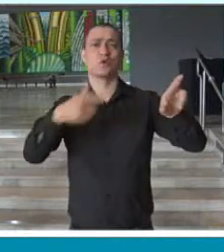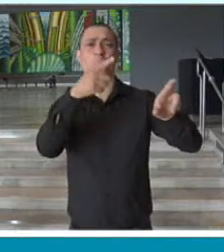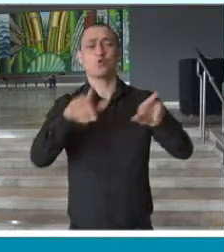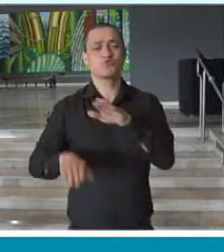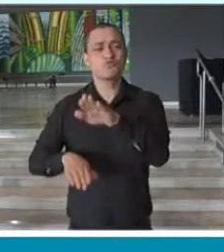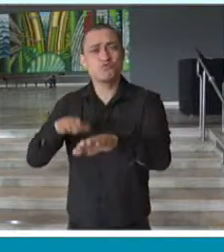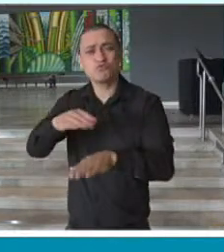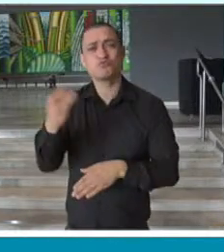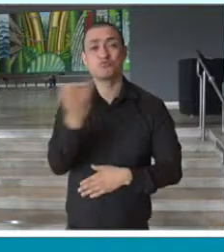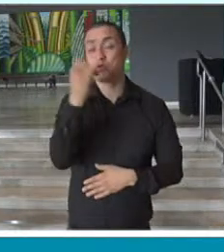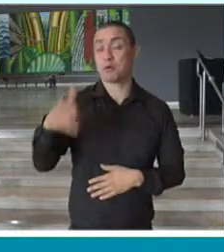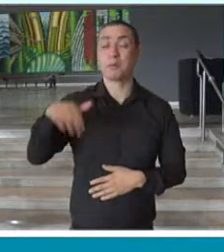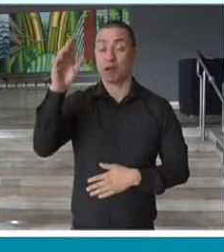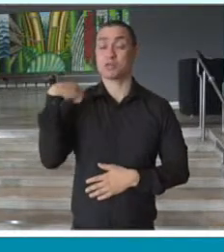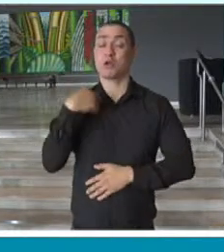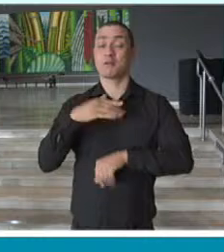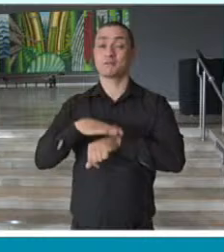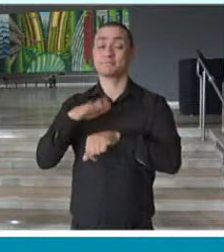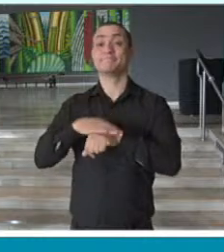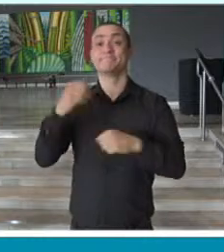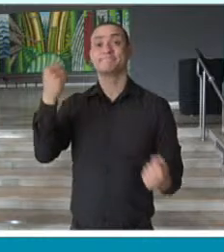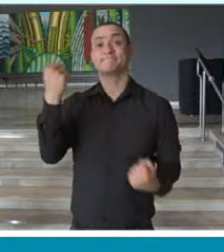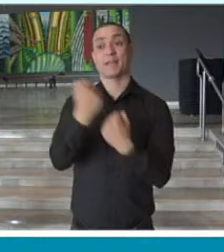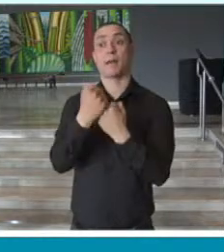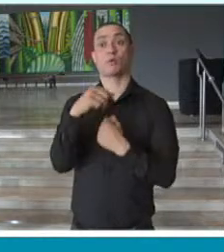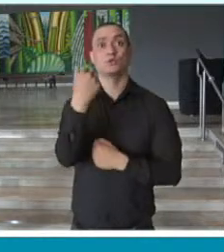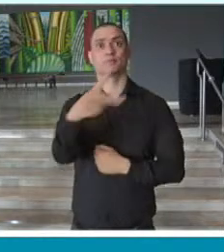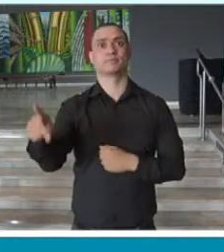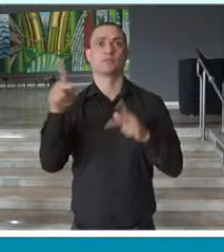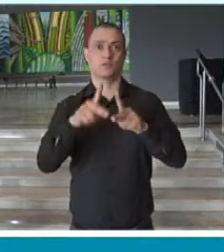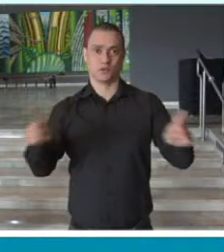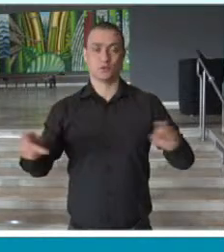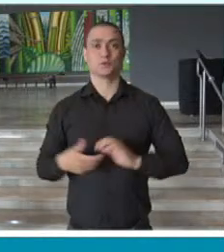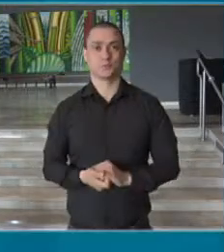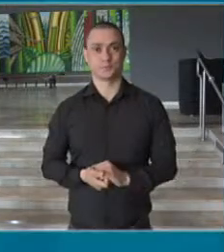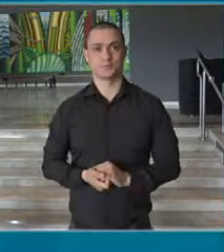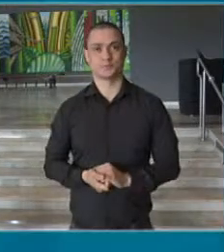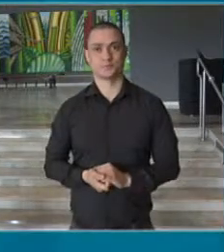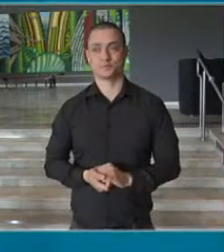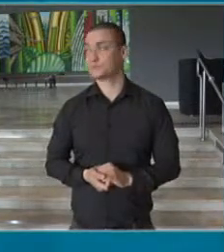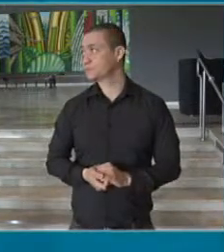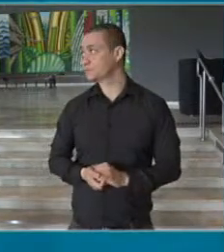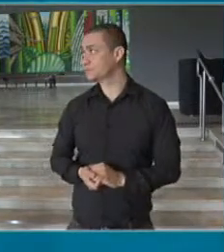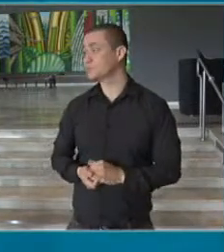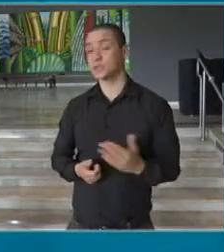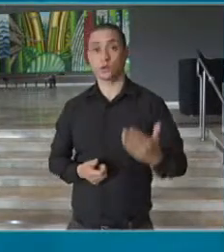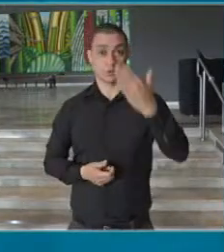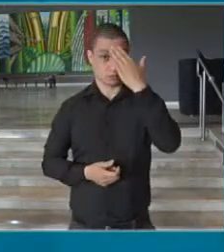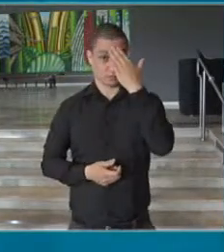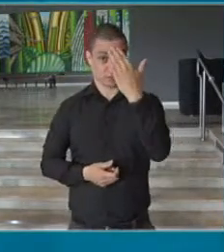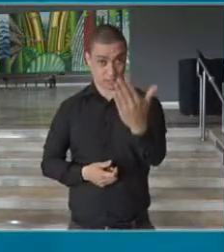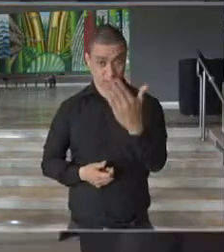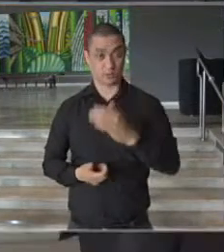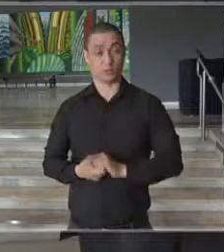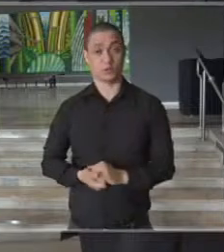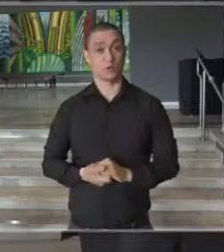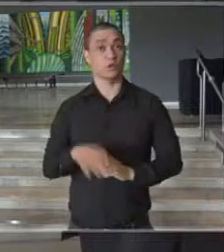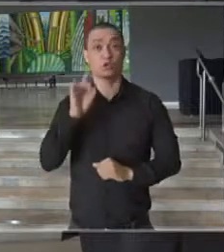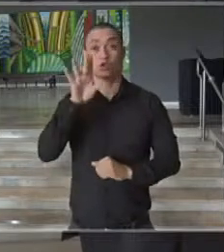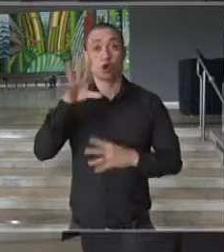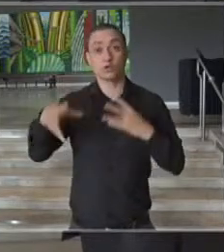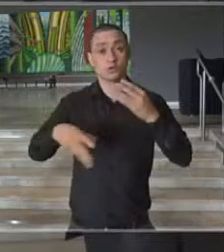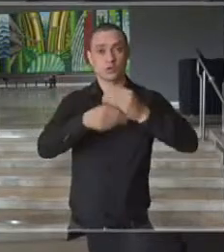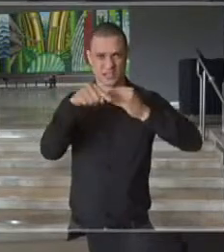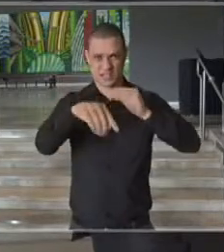importantes que nós temos a dar com apoio aos nossos professores. Eu agradeço, saliento